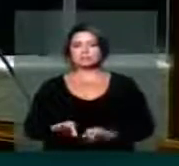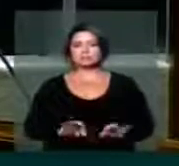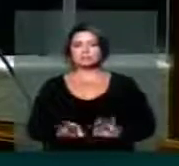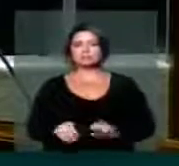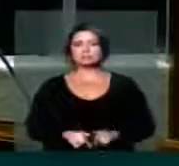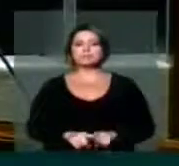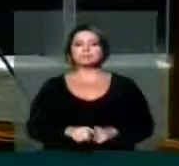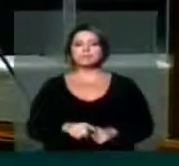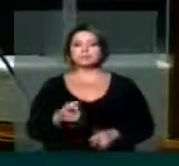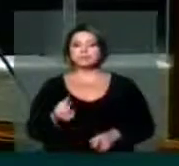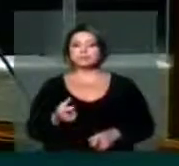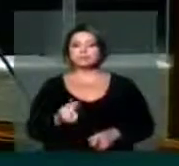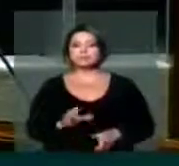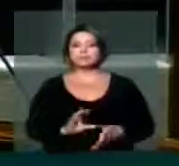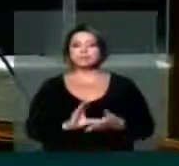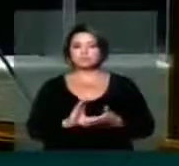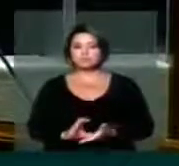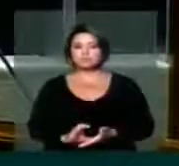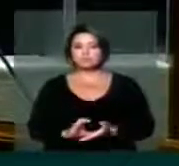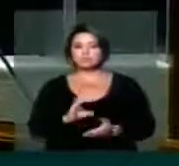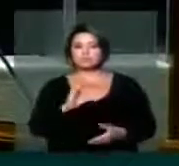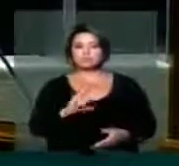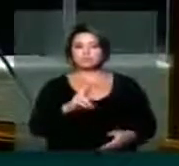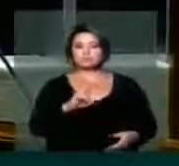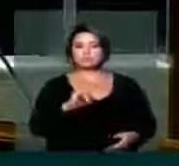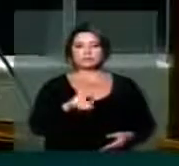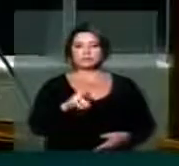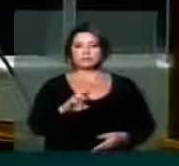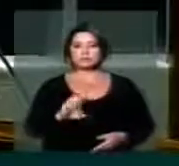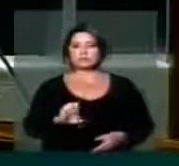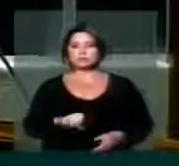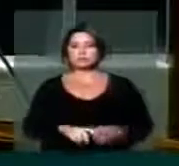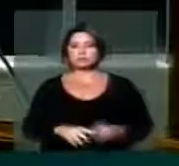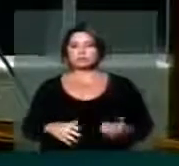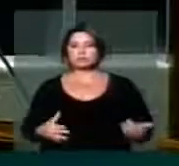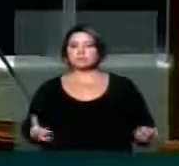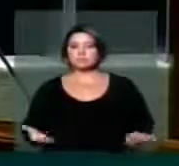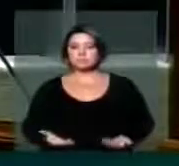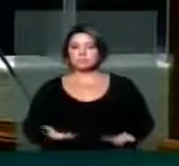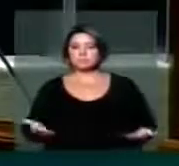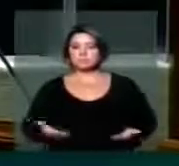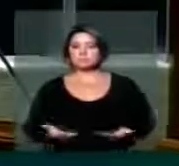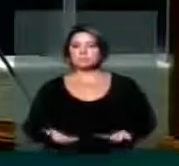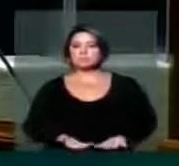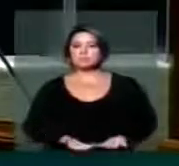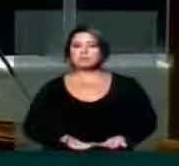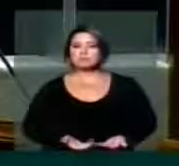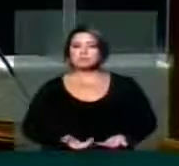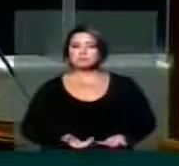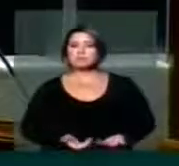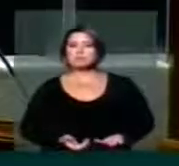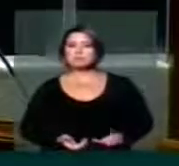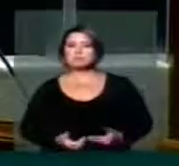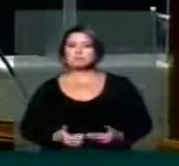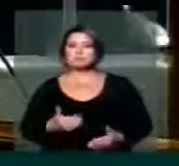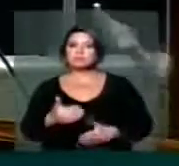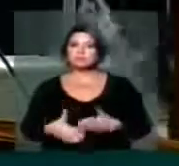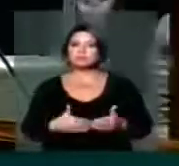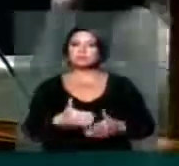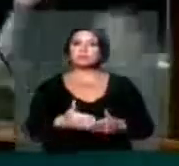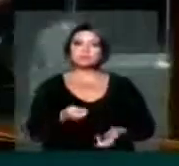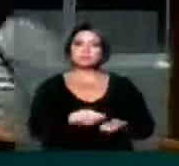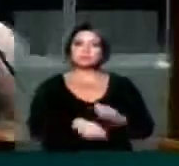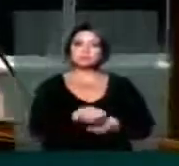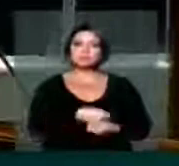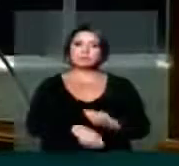de recursos financeiros do crime, está aí hoje, no século XXI, nessa etapa do capital